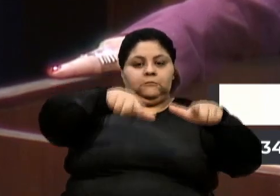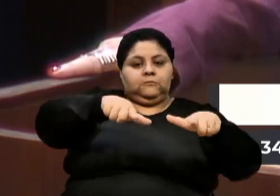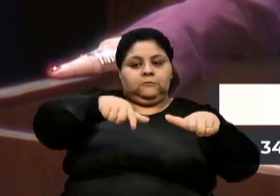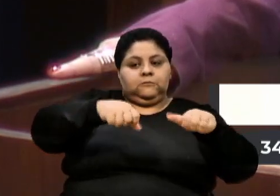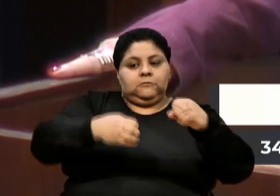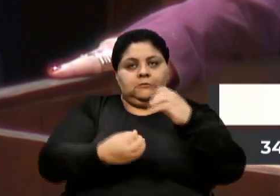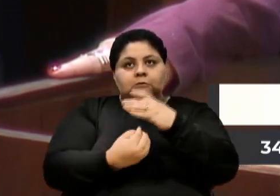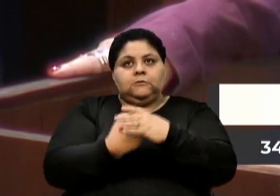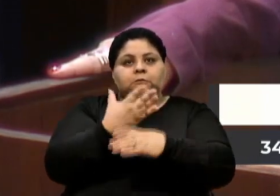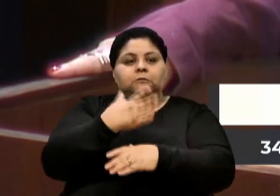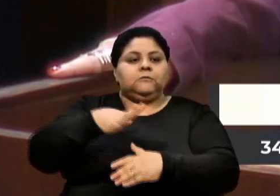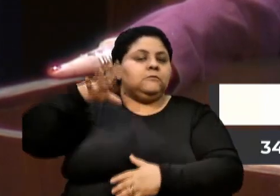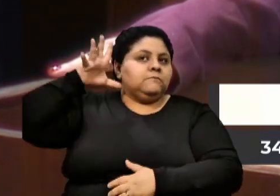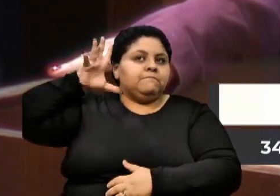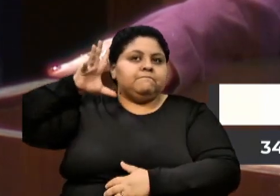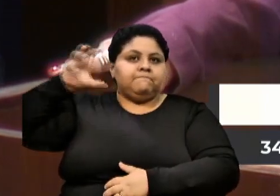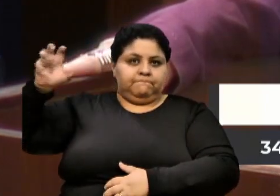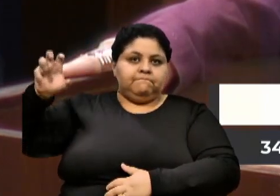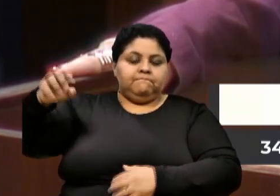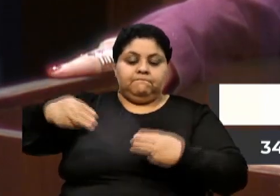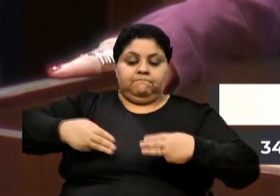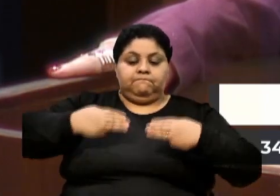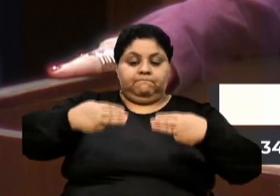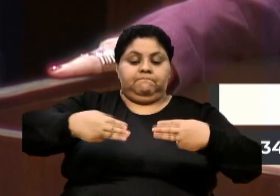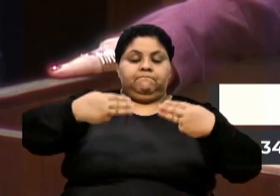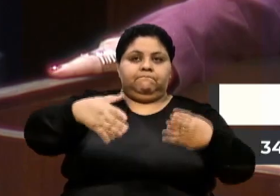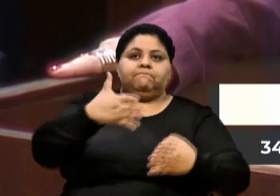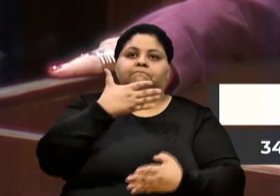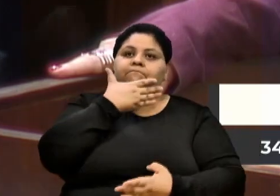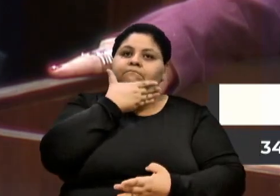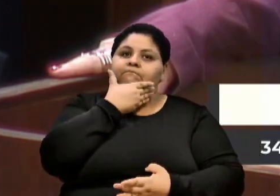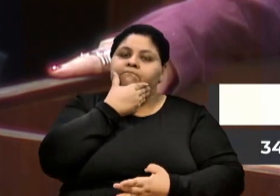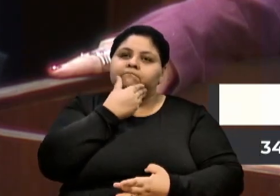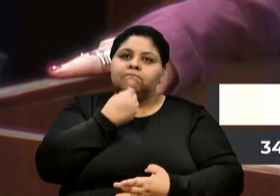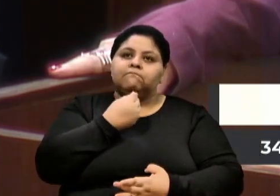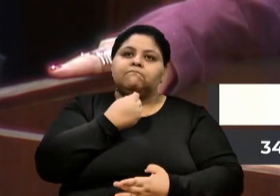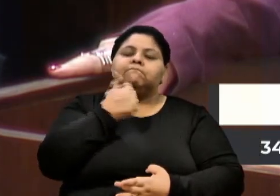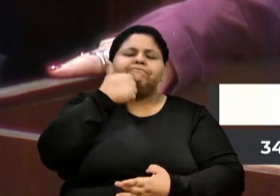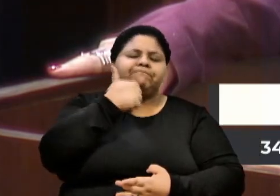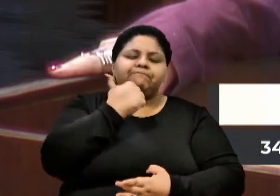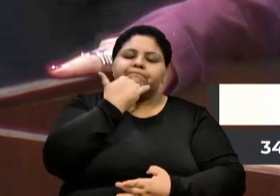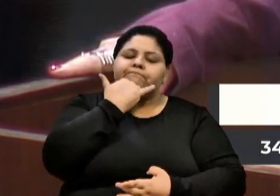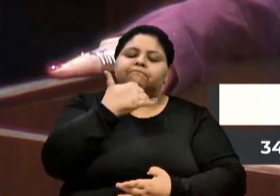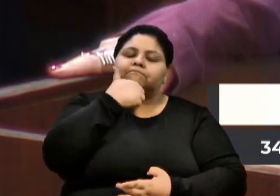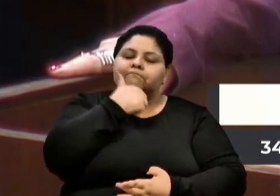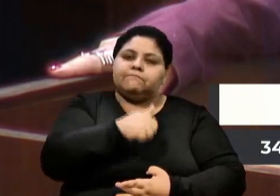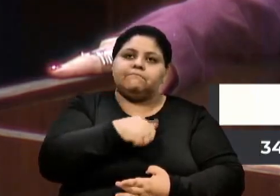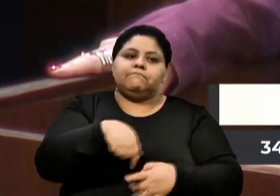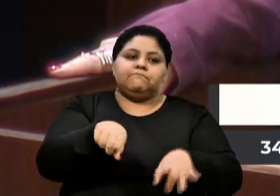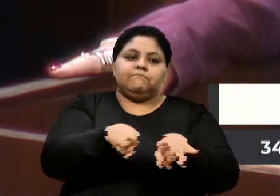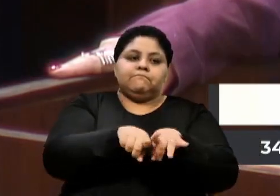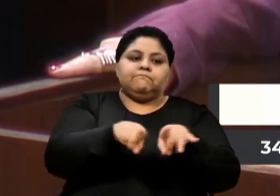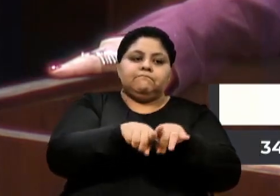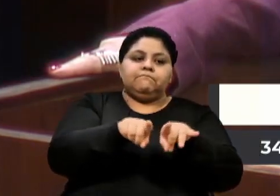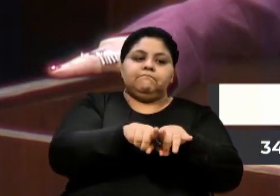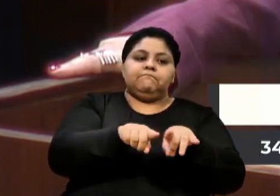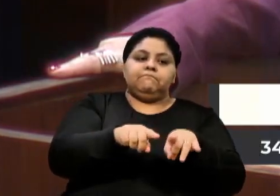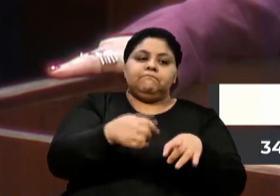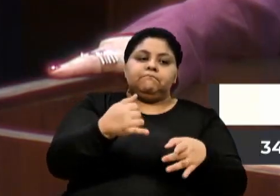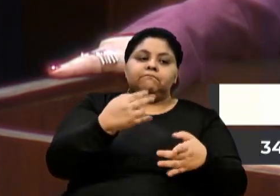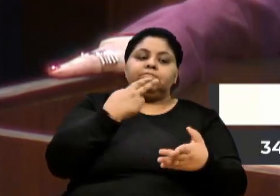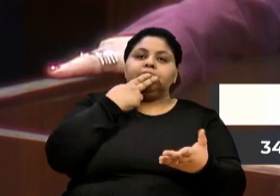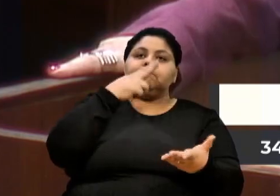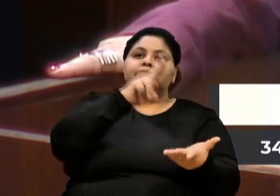ouvidoria do Ministério das Mulheres e uma caixa postal, isso é bem interessante, uma